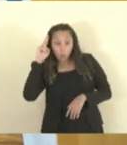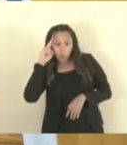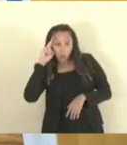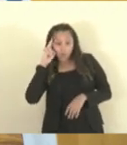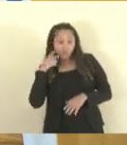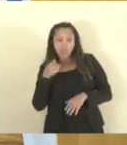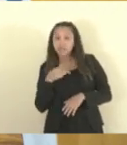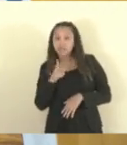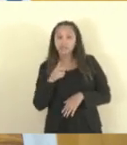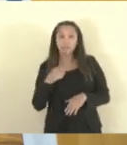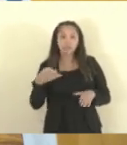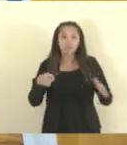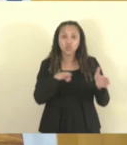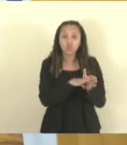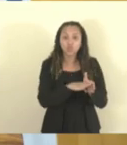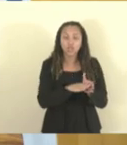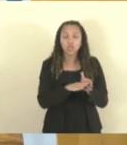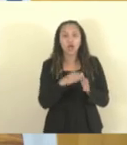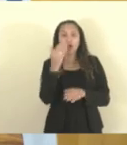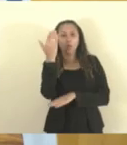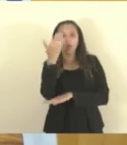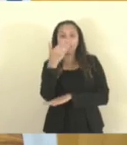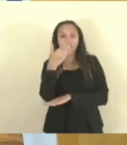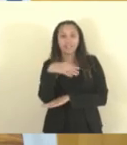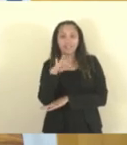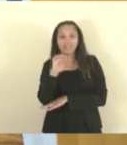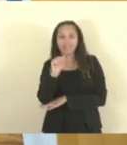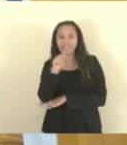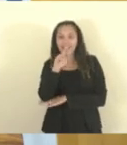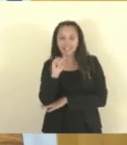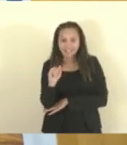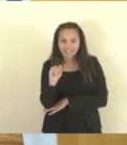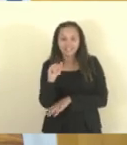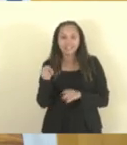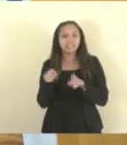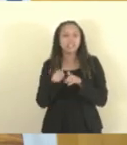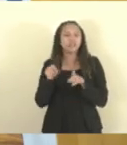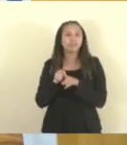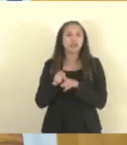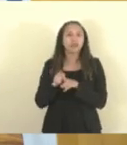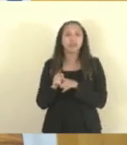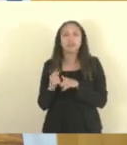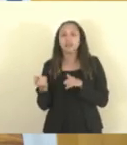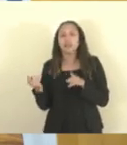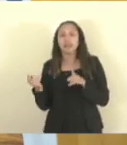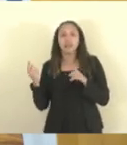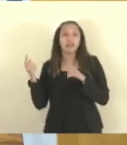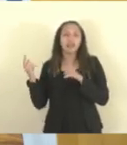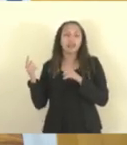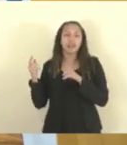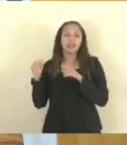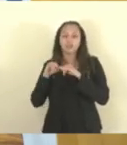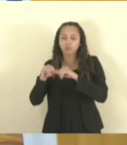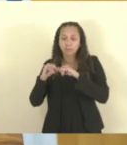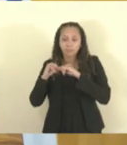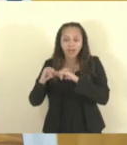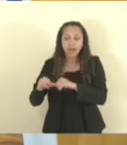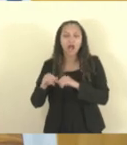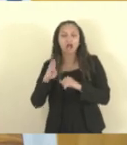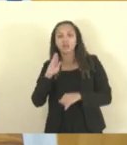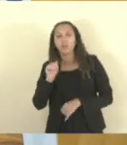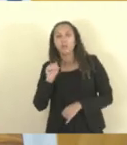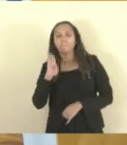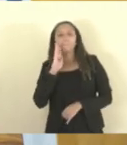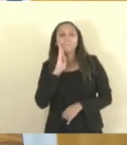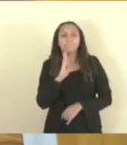porta do Liquida, o taxista, o supermercado, o açougue, a drogaria, o bar, a galanchonete, aonde